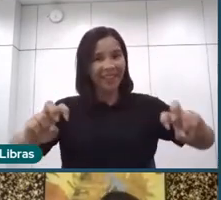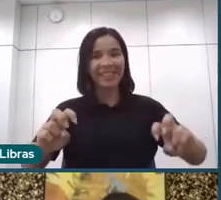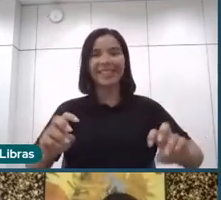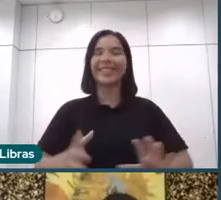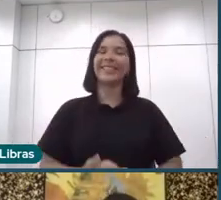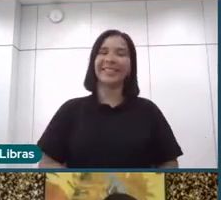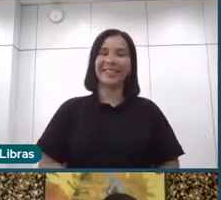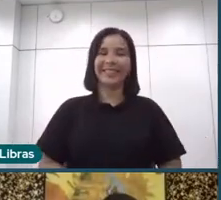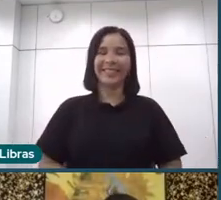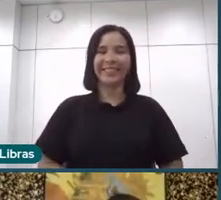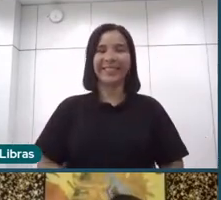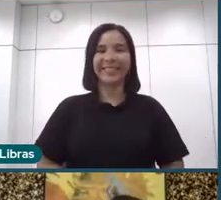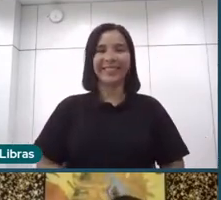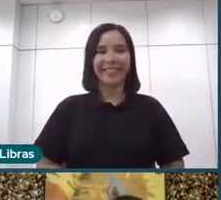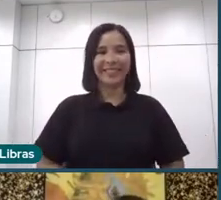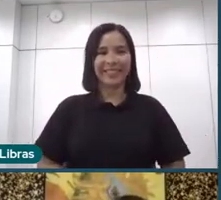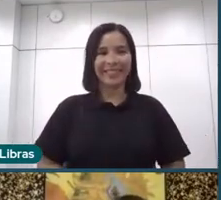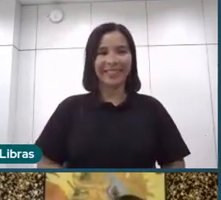Prazer, ministra.